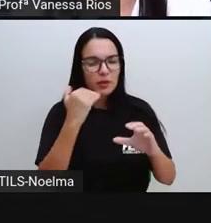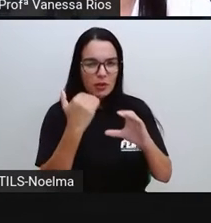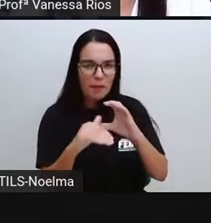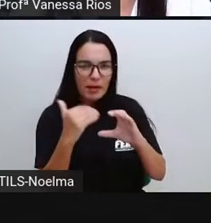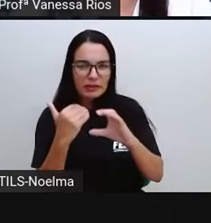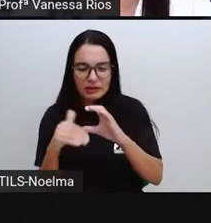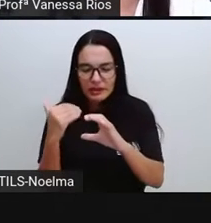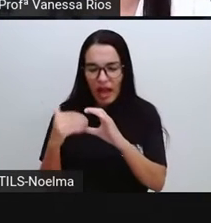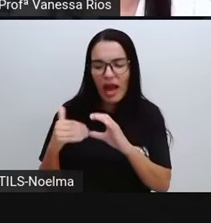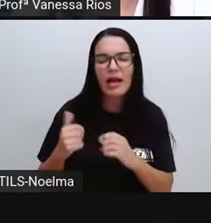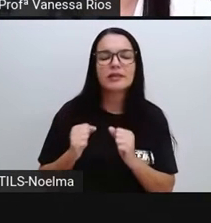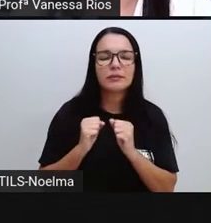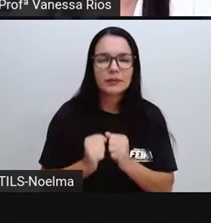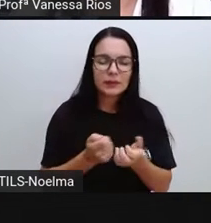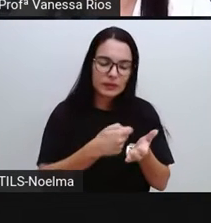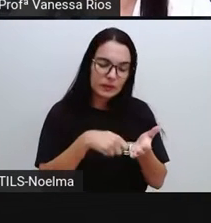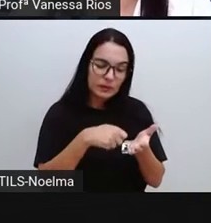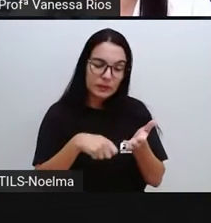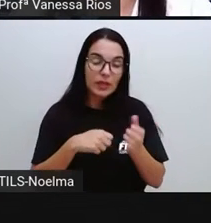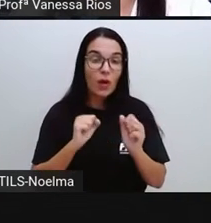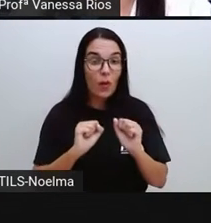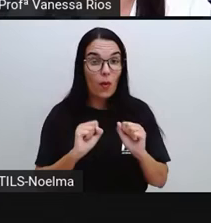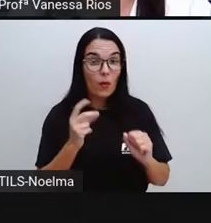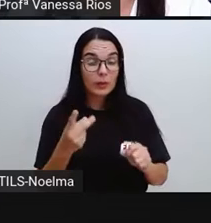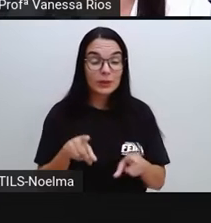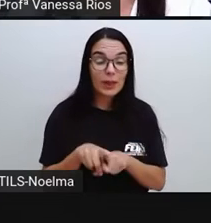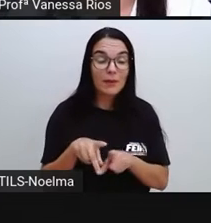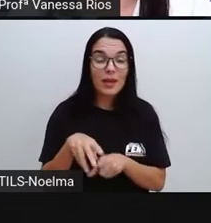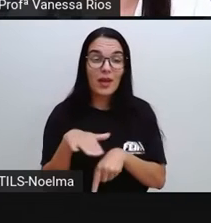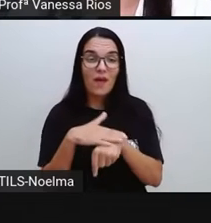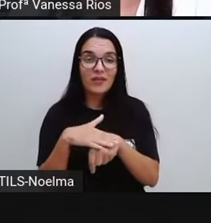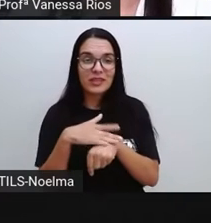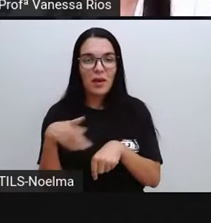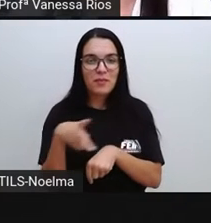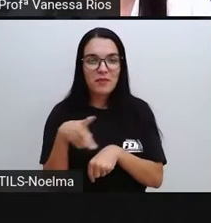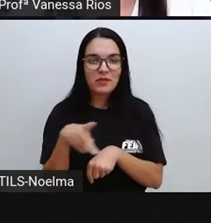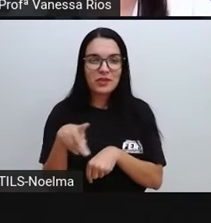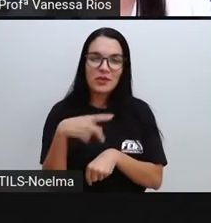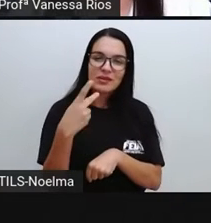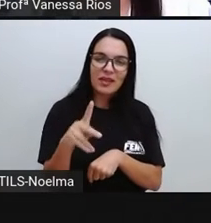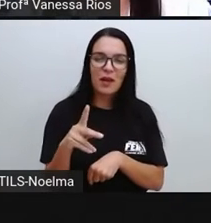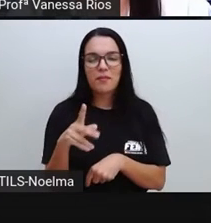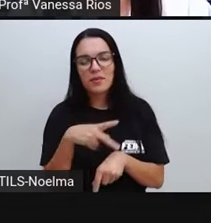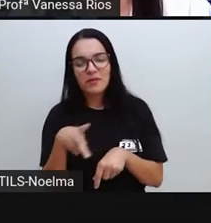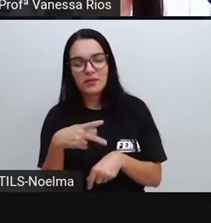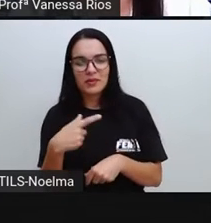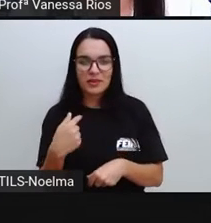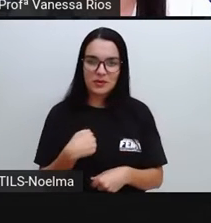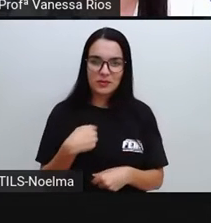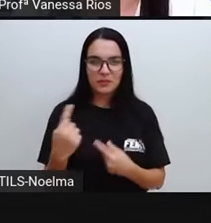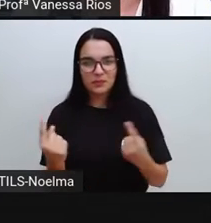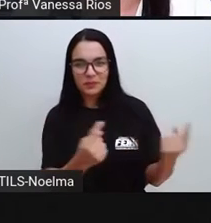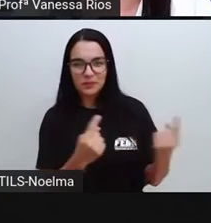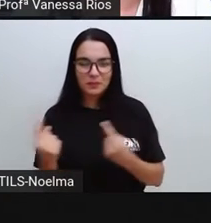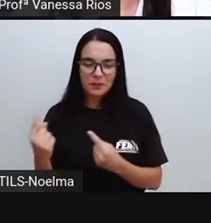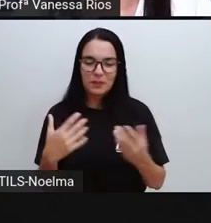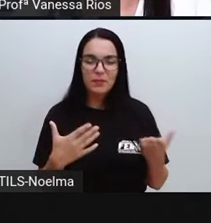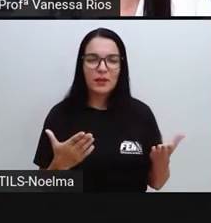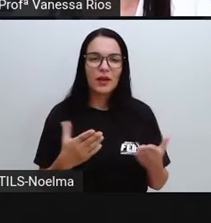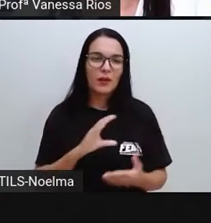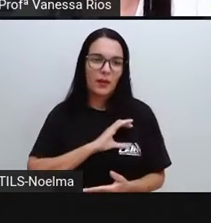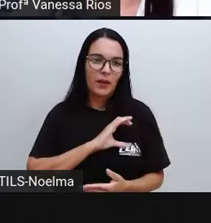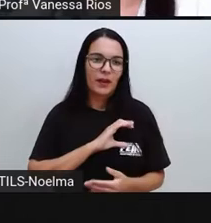você pode depois, não é, conversar com o seu professor ou professora e socializar as suas percepções a respeito